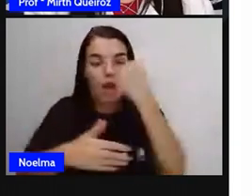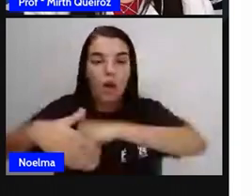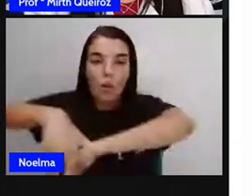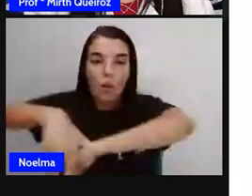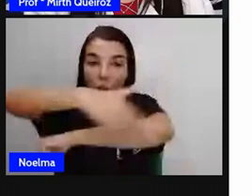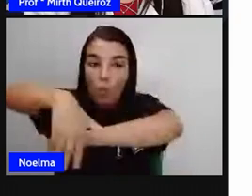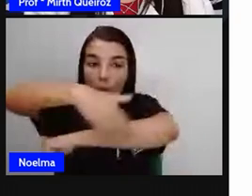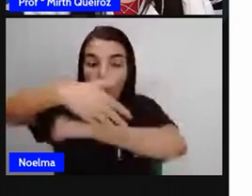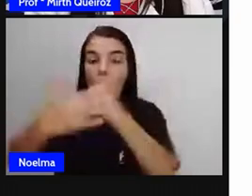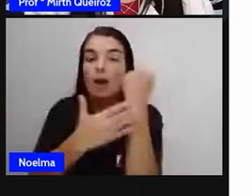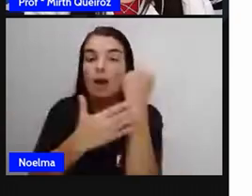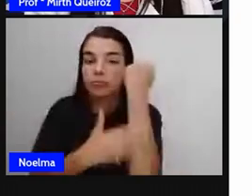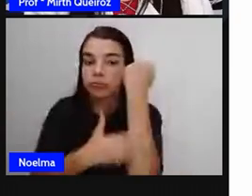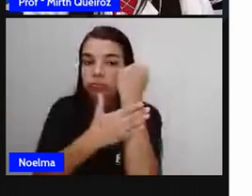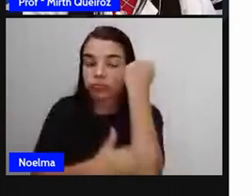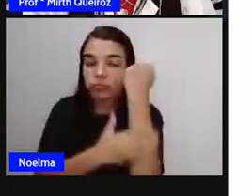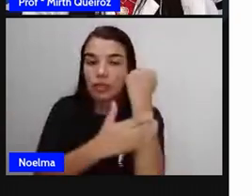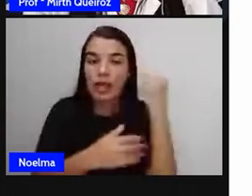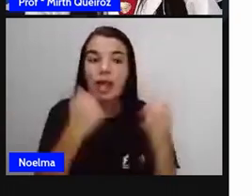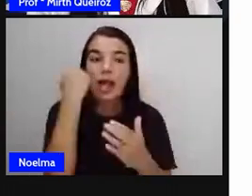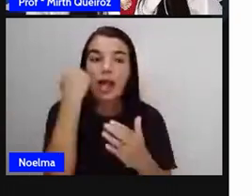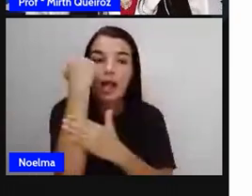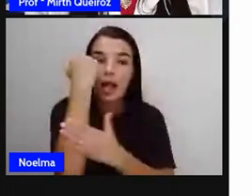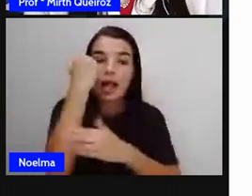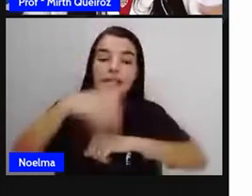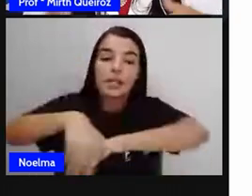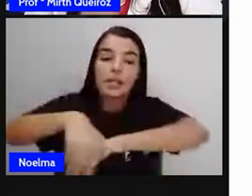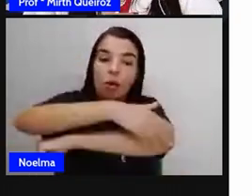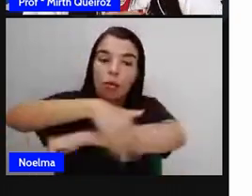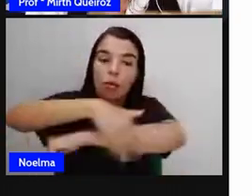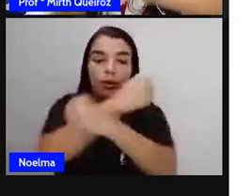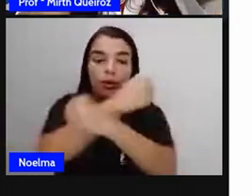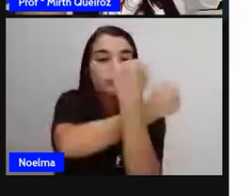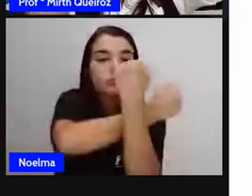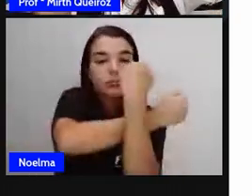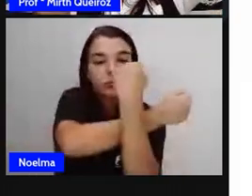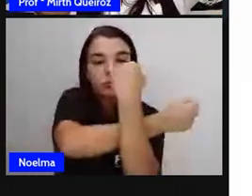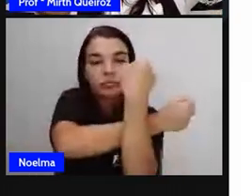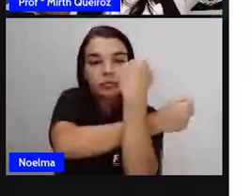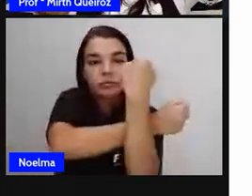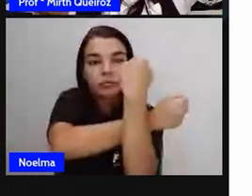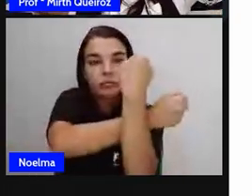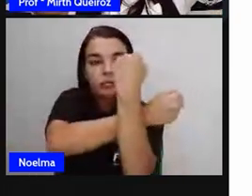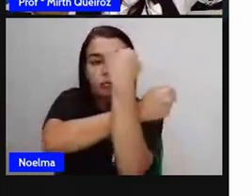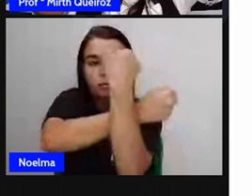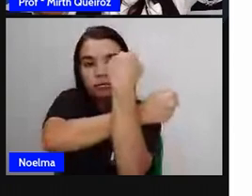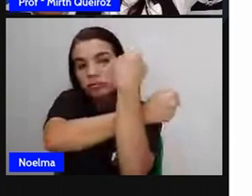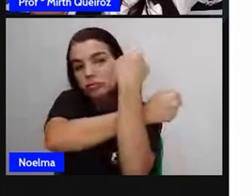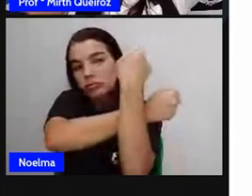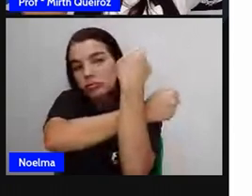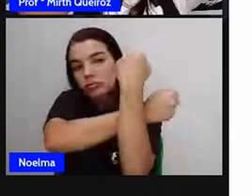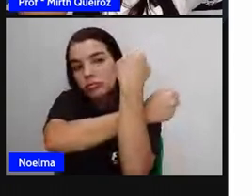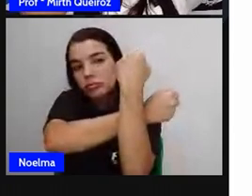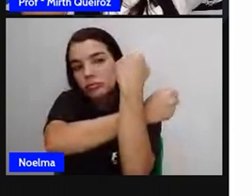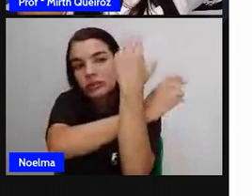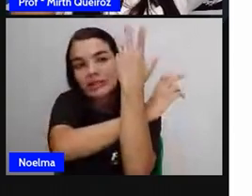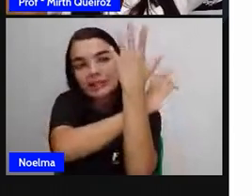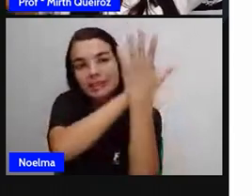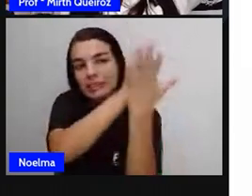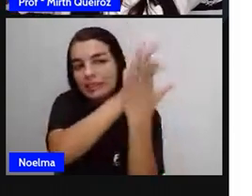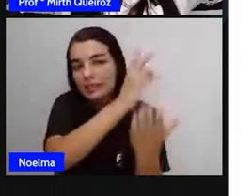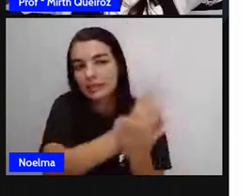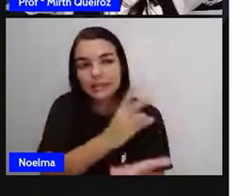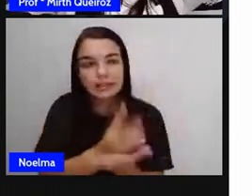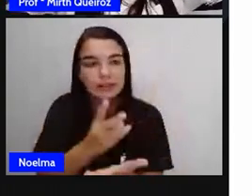Formam um ladinho de um quadrado quando se cruzam aí. Então, as retas perpendiculares, elas vão se cruzar. Elas vão